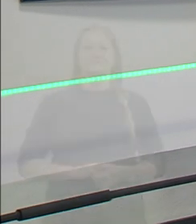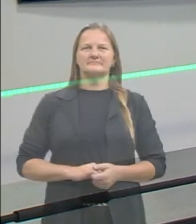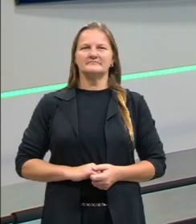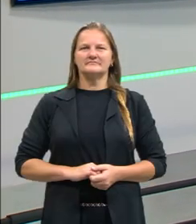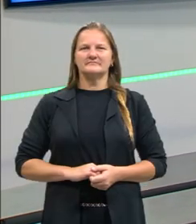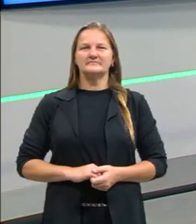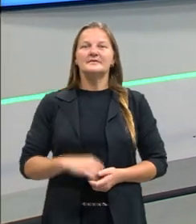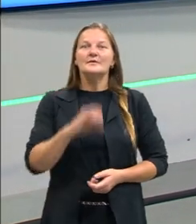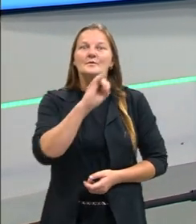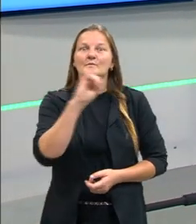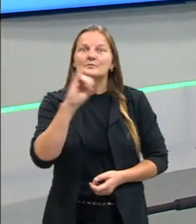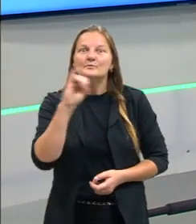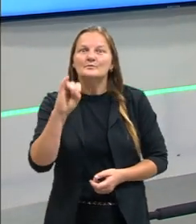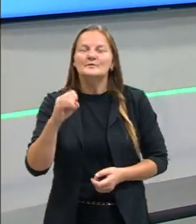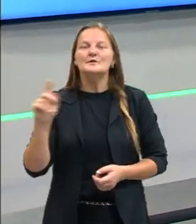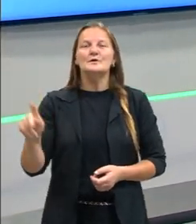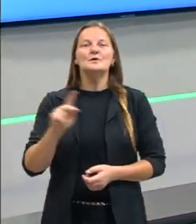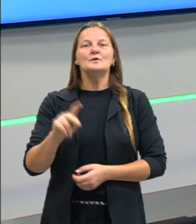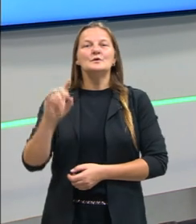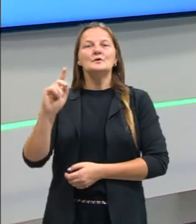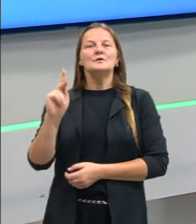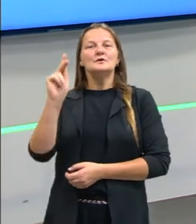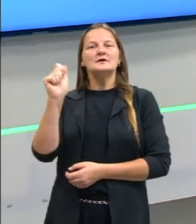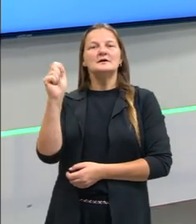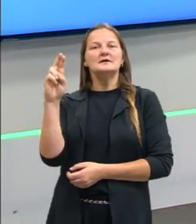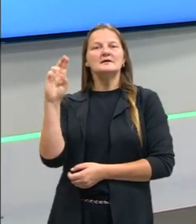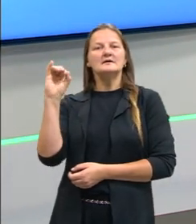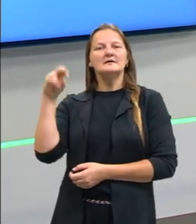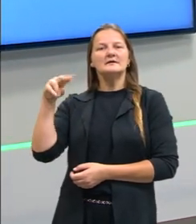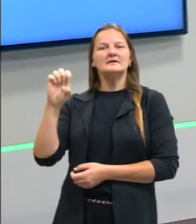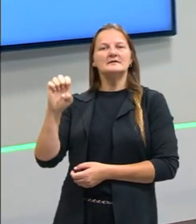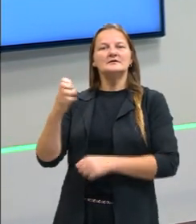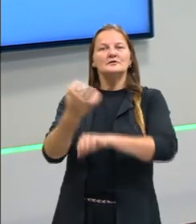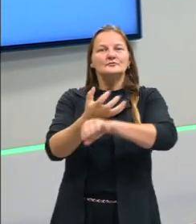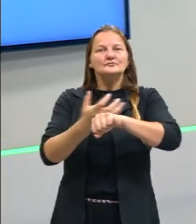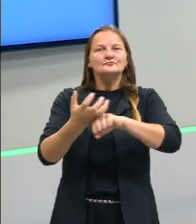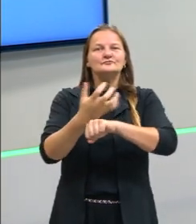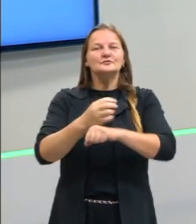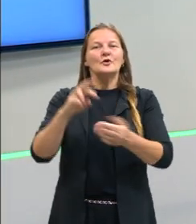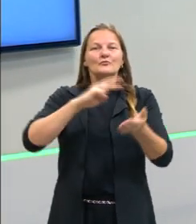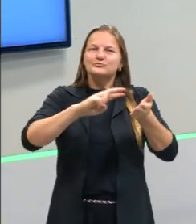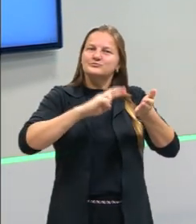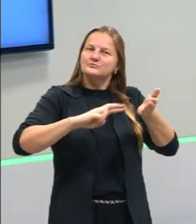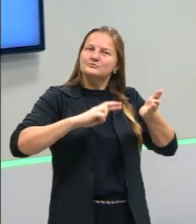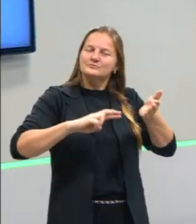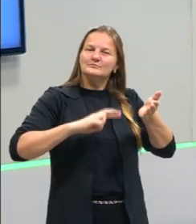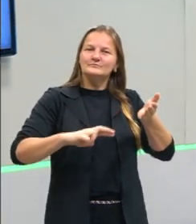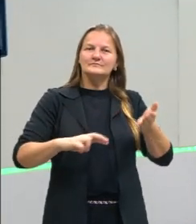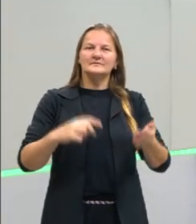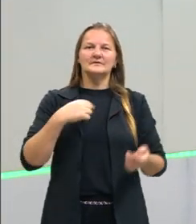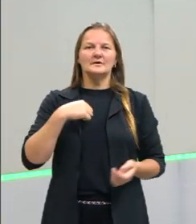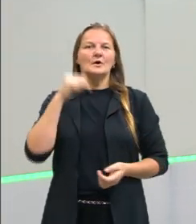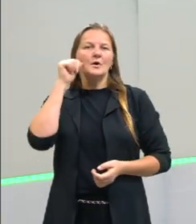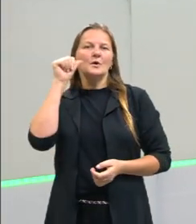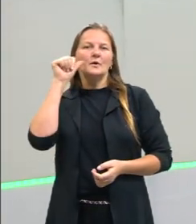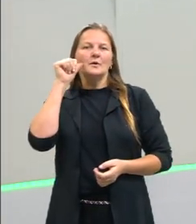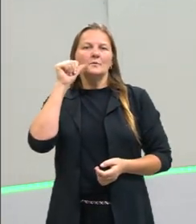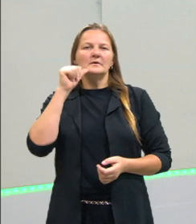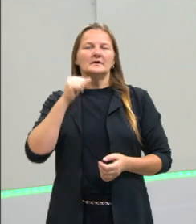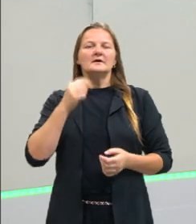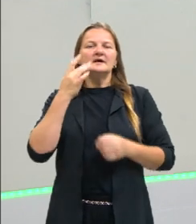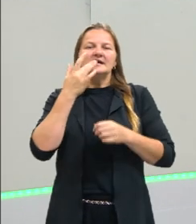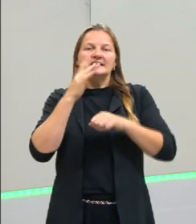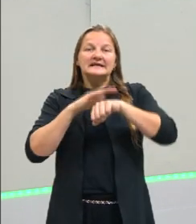Olá, eu sou a professora Karine Bittenbender do conteúdo de redação. Eu sou uma mulher de pele